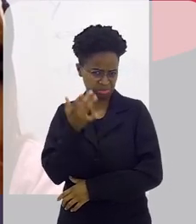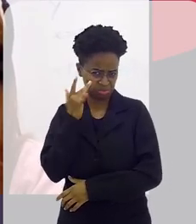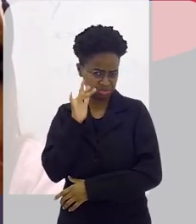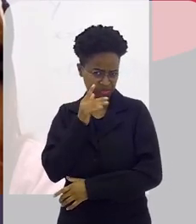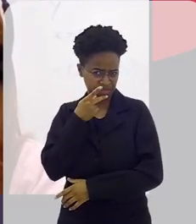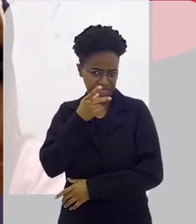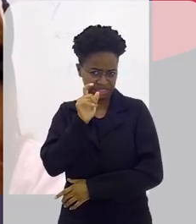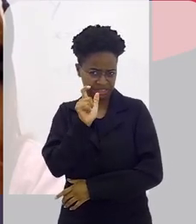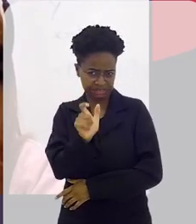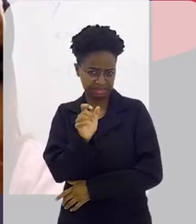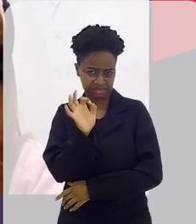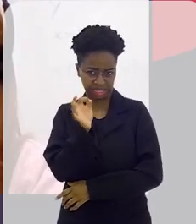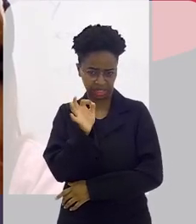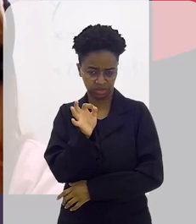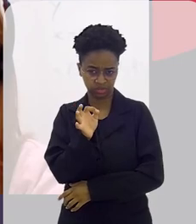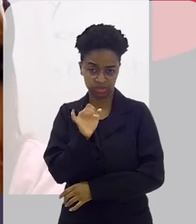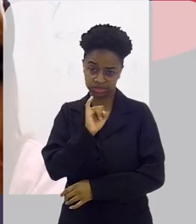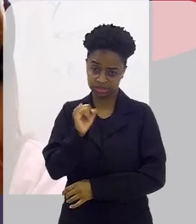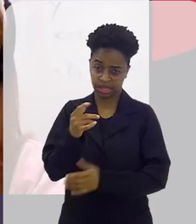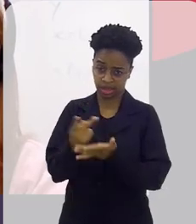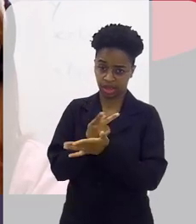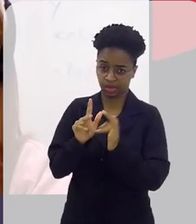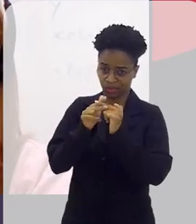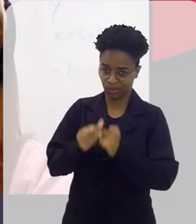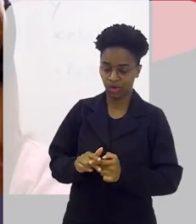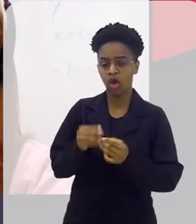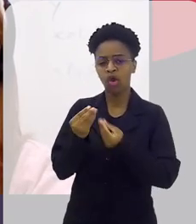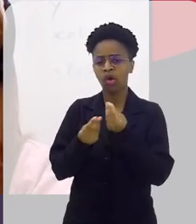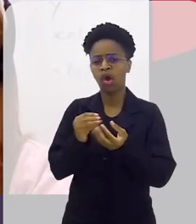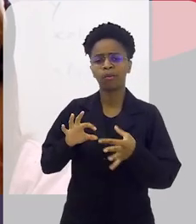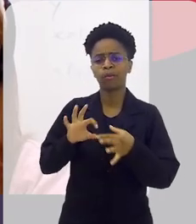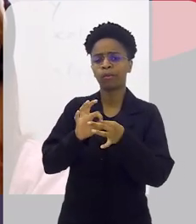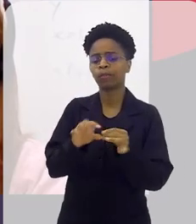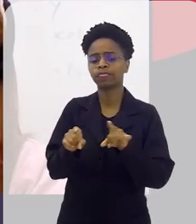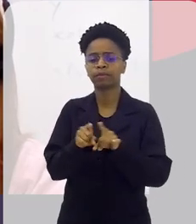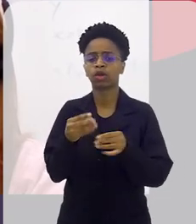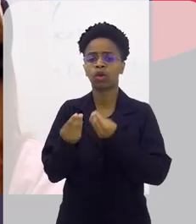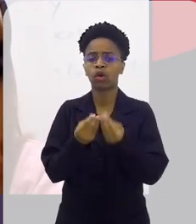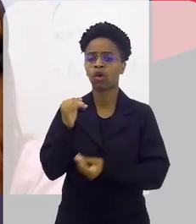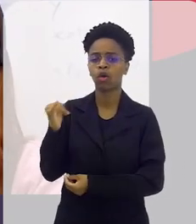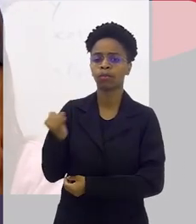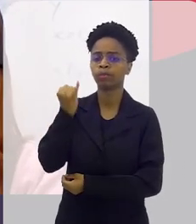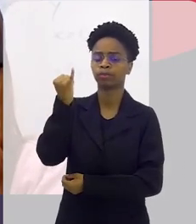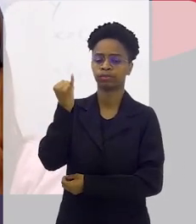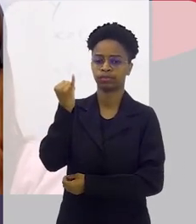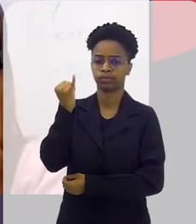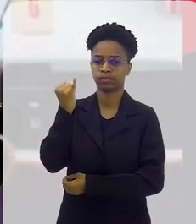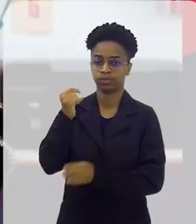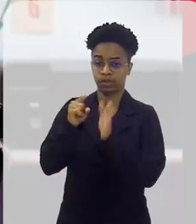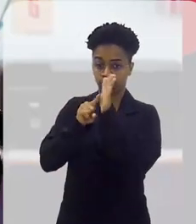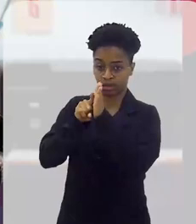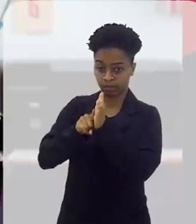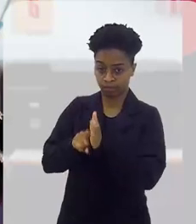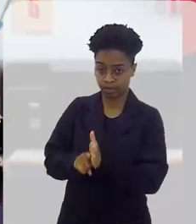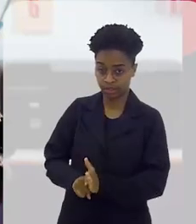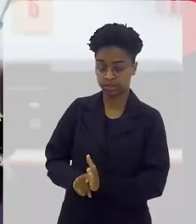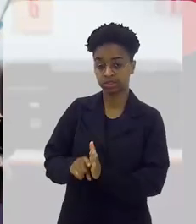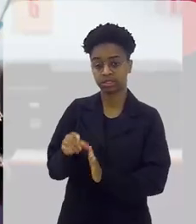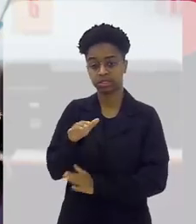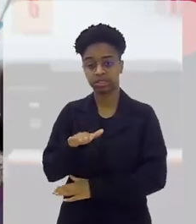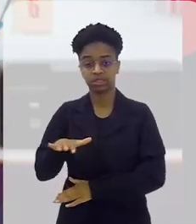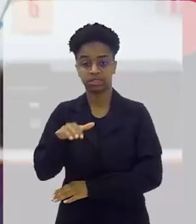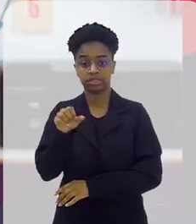não sei, me corrijam se eu estiver errada. Como se deu essa parceria e qual a importância da pesquisa